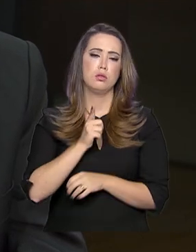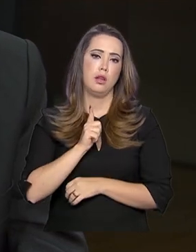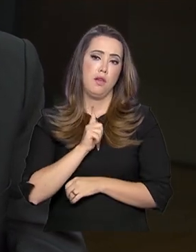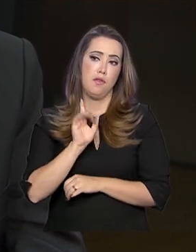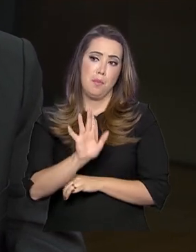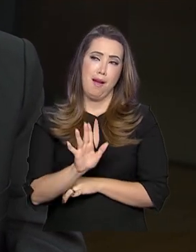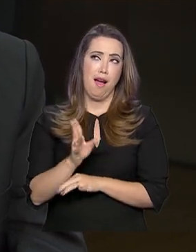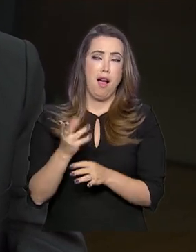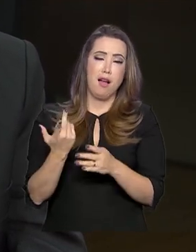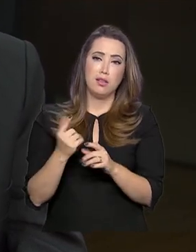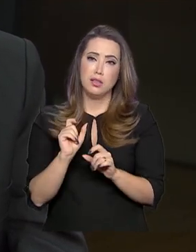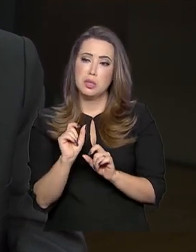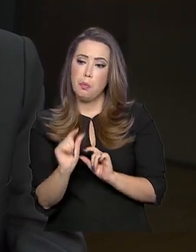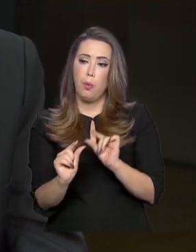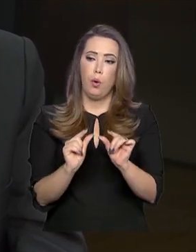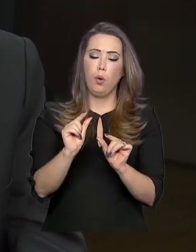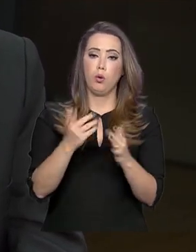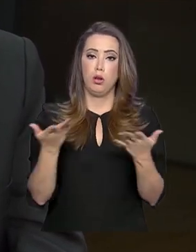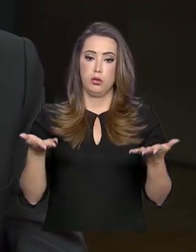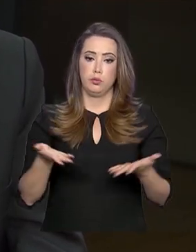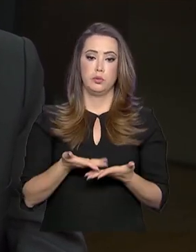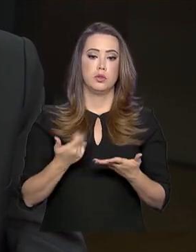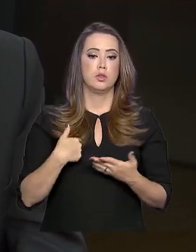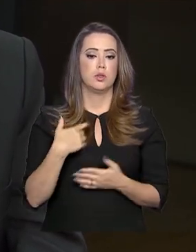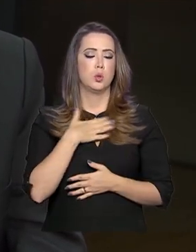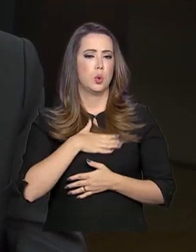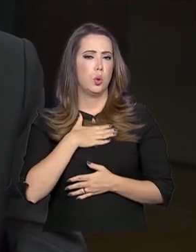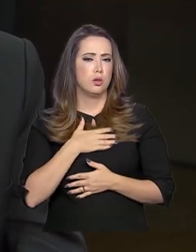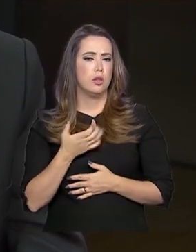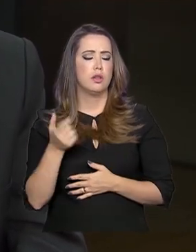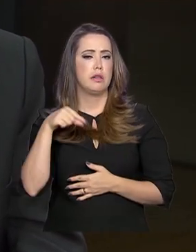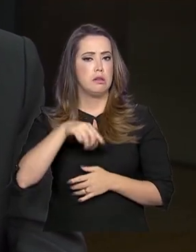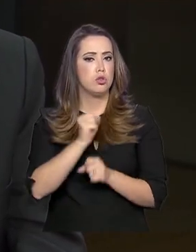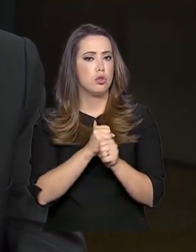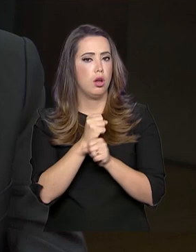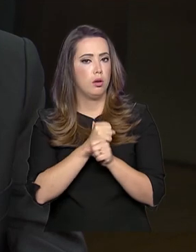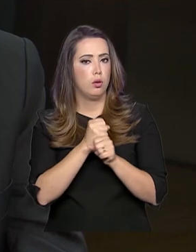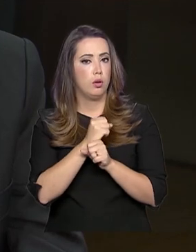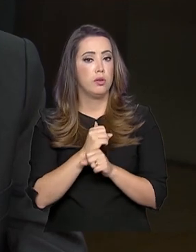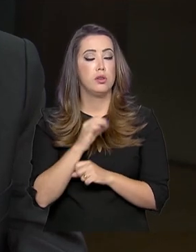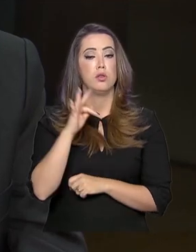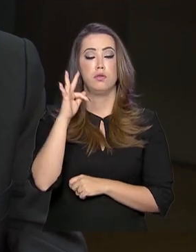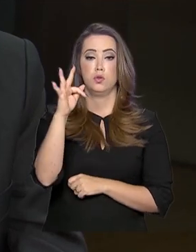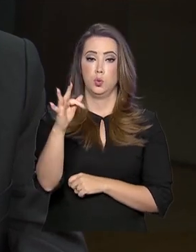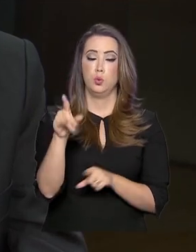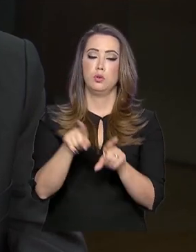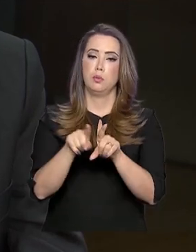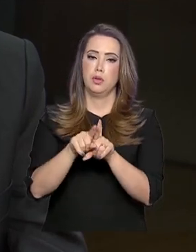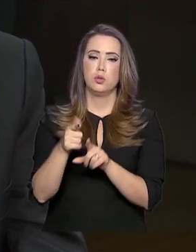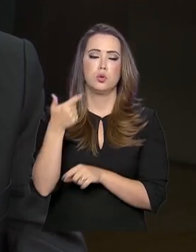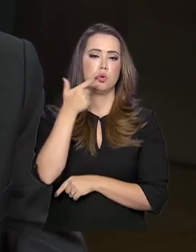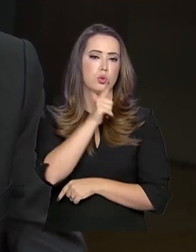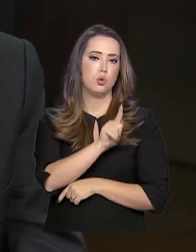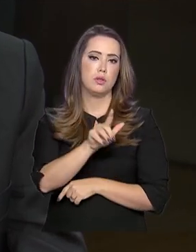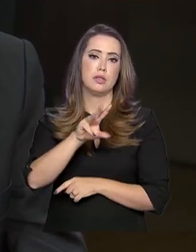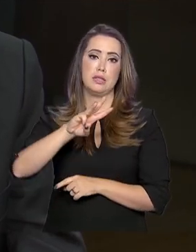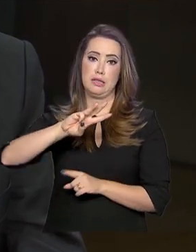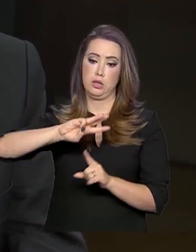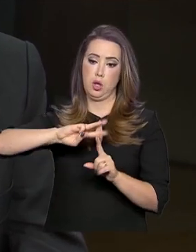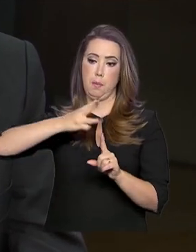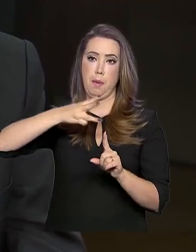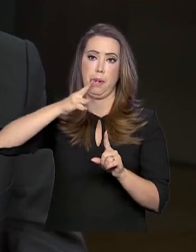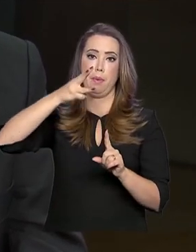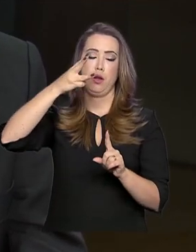nesse volume. E assim, eu gostaria que talvez ainda esse ano e o ano que vem a gente conseguisse pelo menos triplicar ou